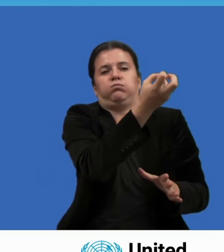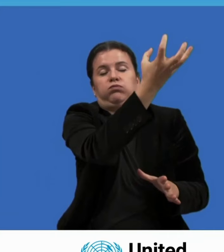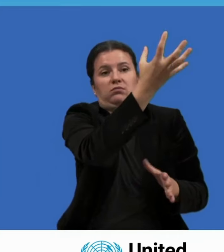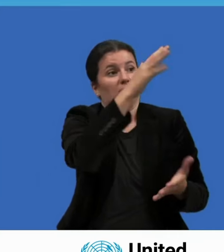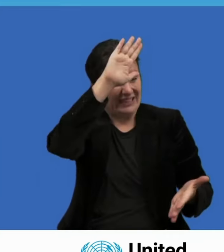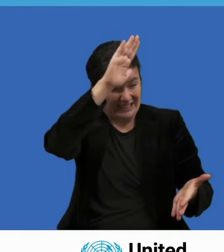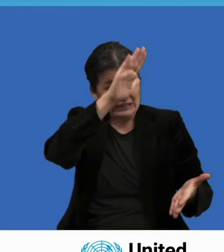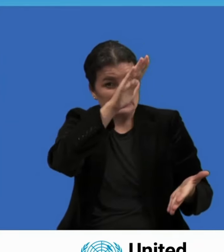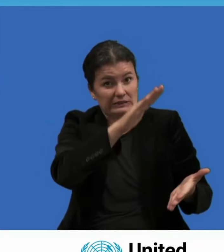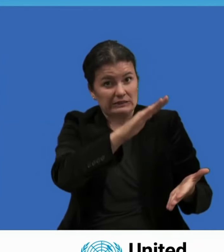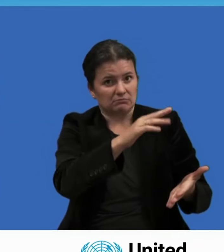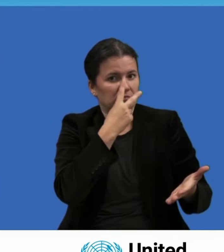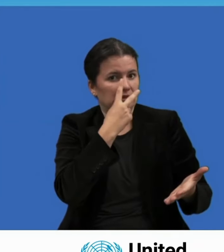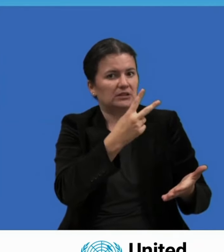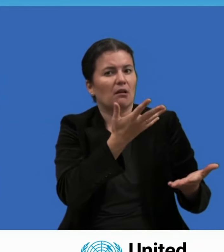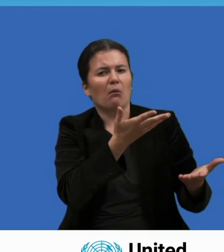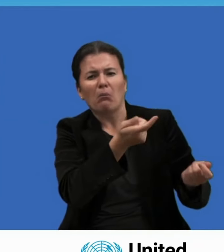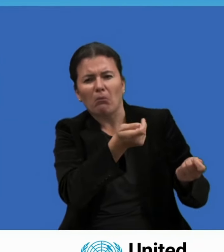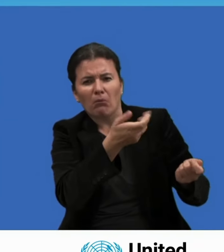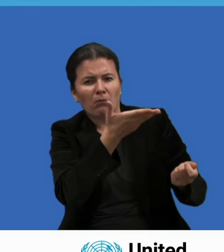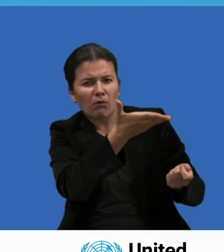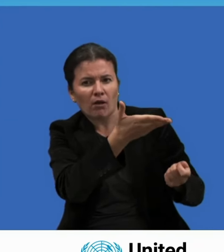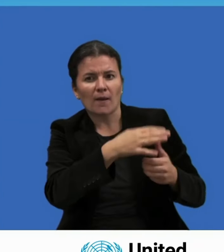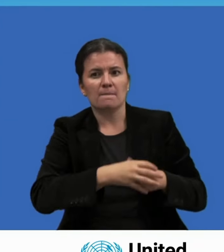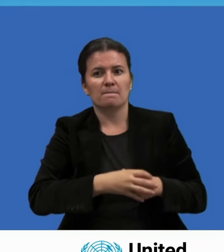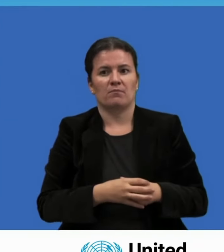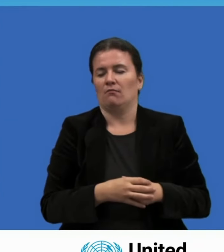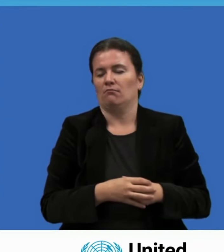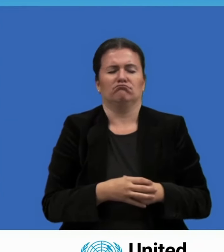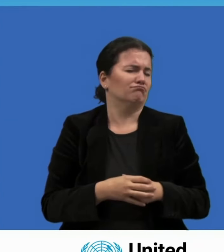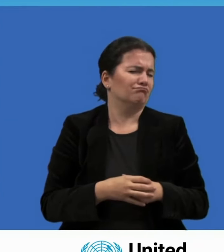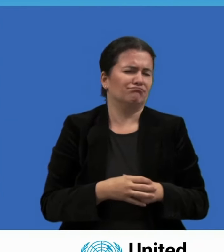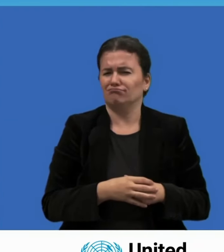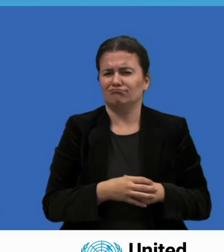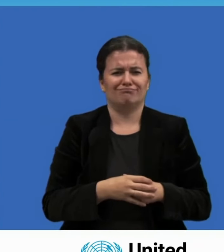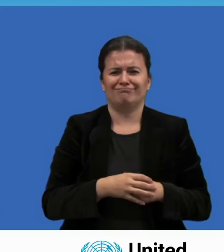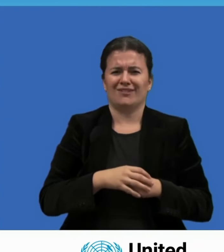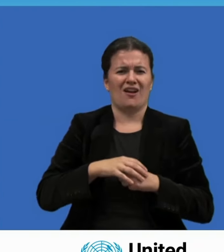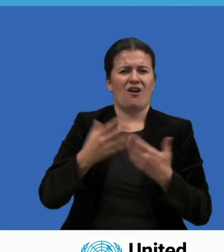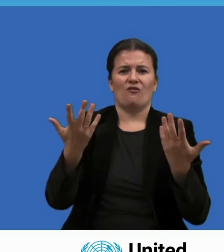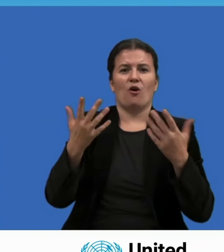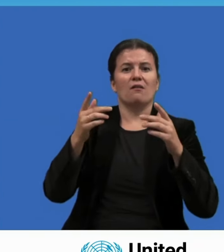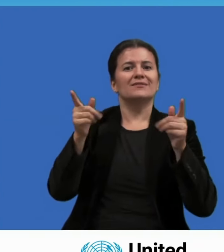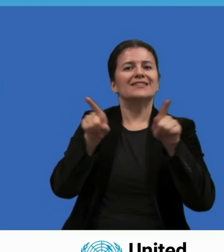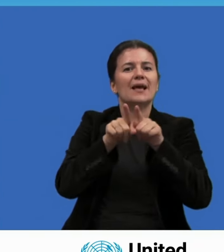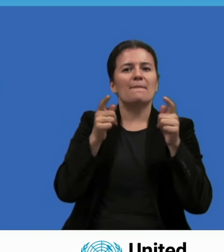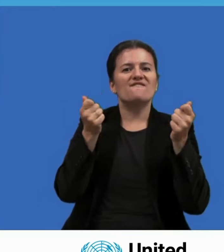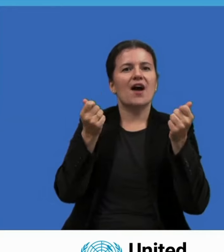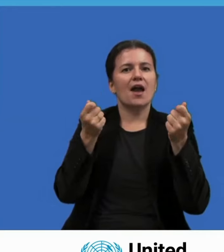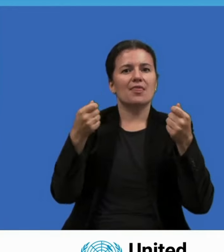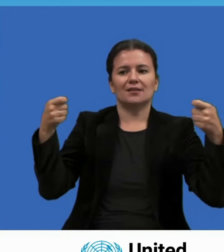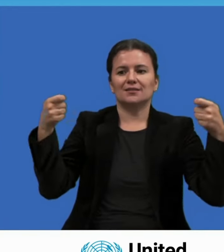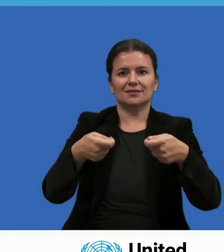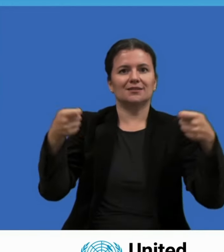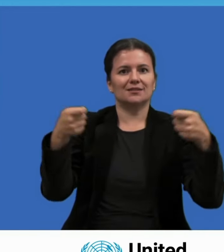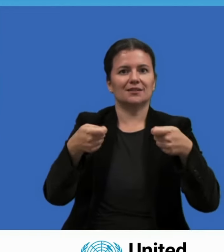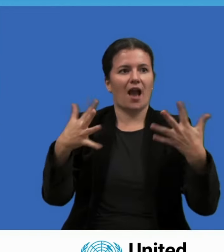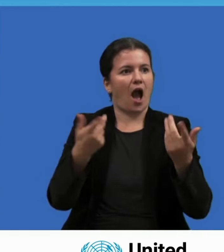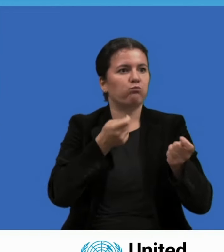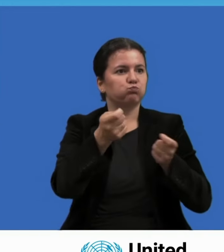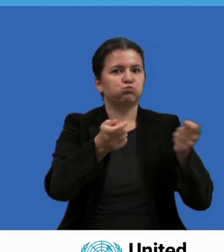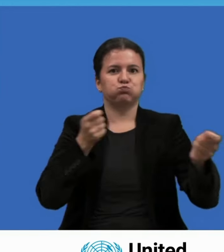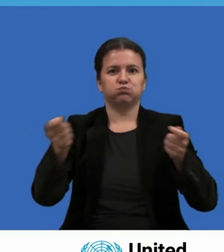são insuficientes para manter o planeta seguro. Em parceria com o secretário-geral, como